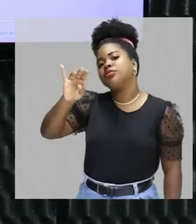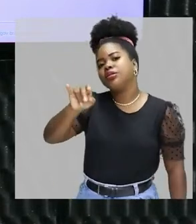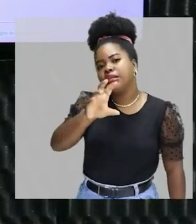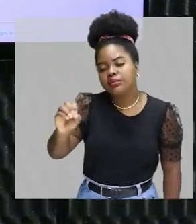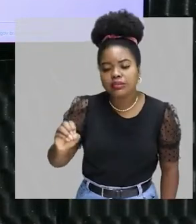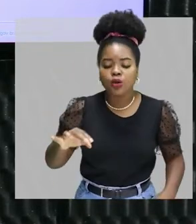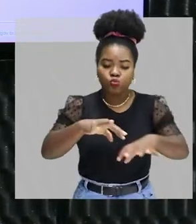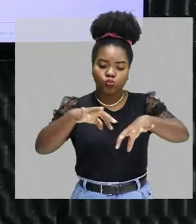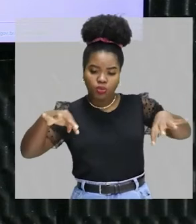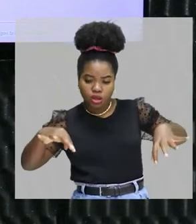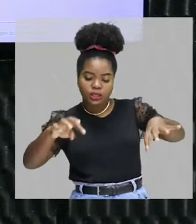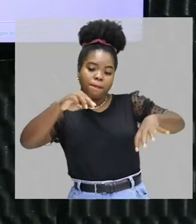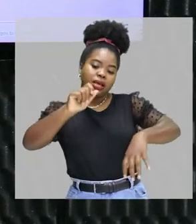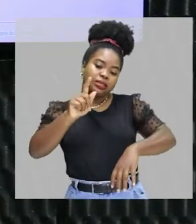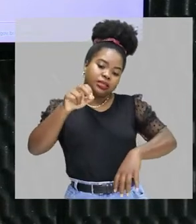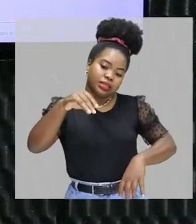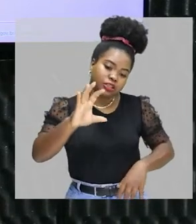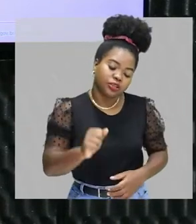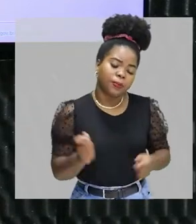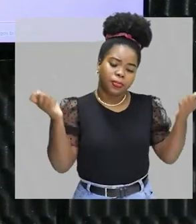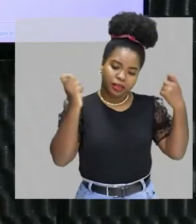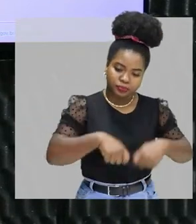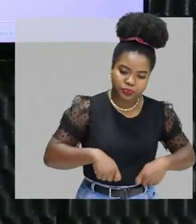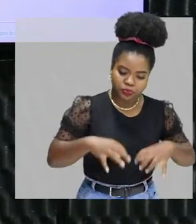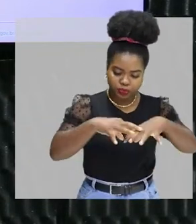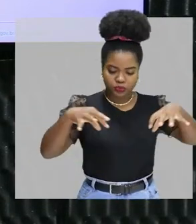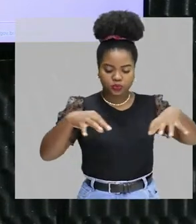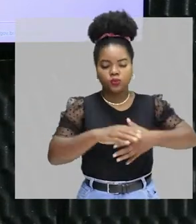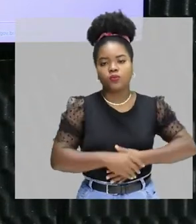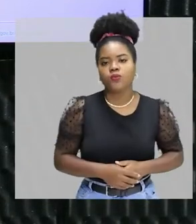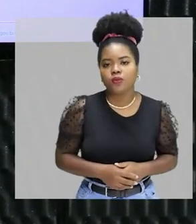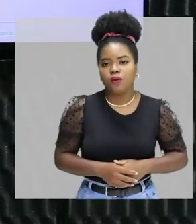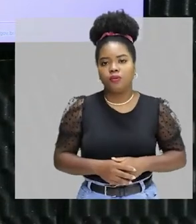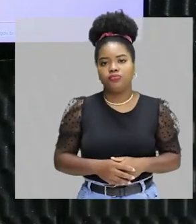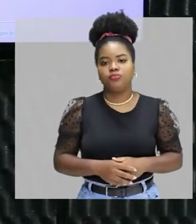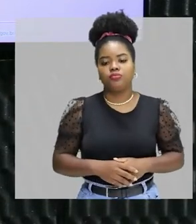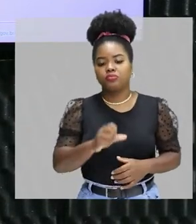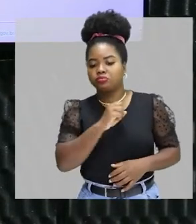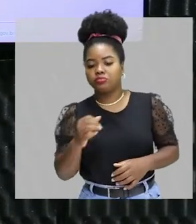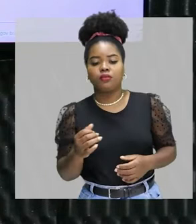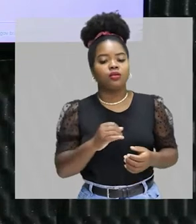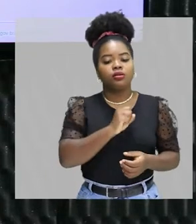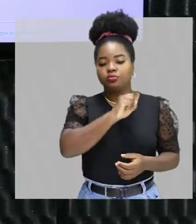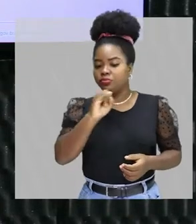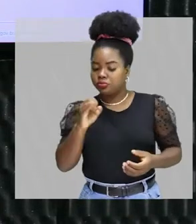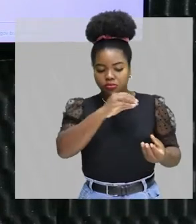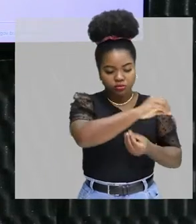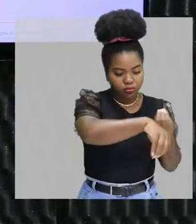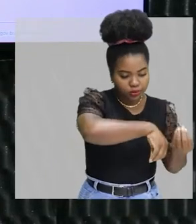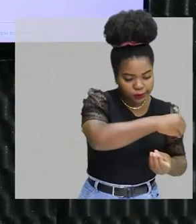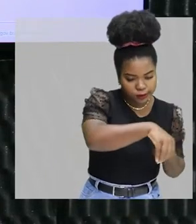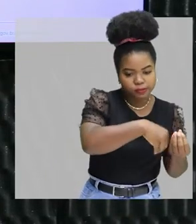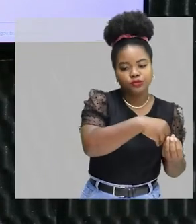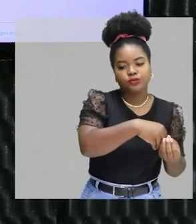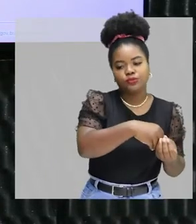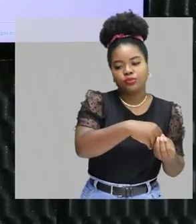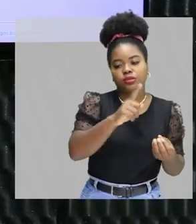magnética, eu consigo fazer essa separação, se as substâncias estiverem no